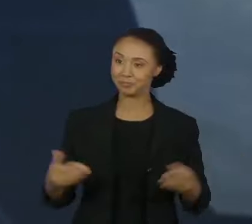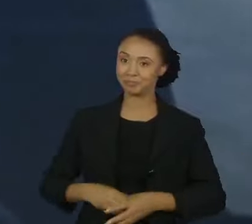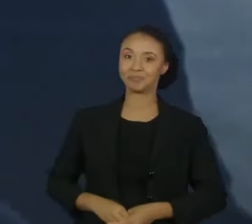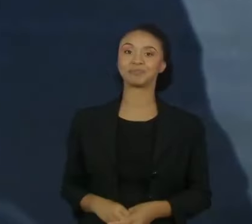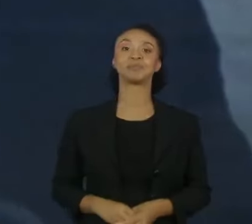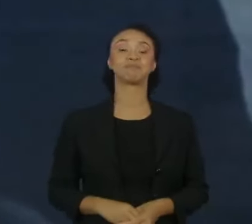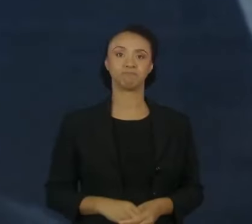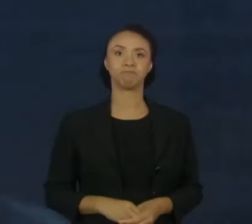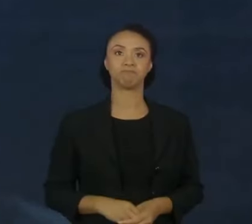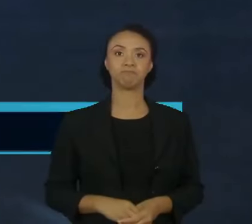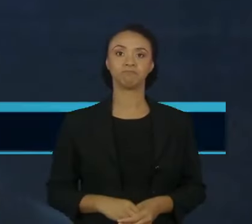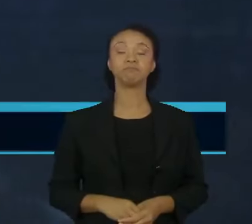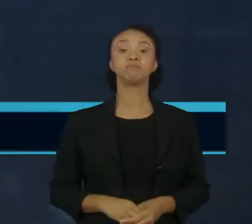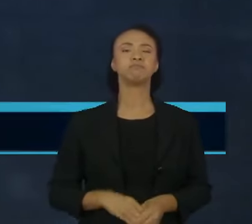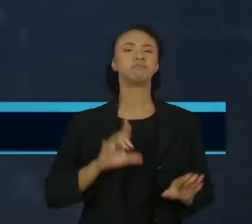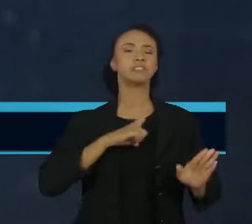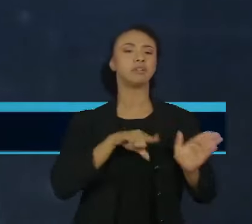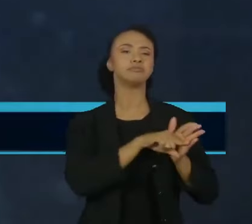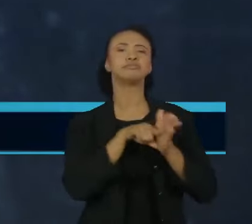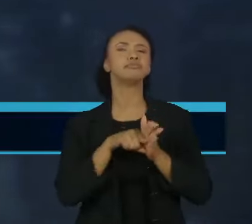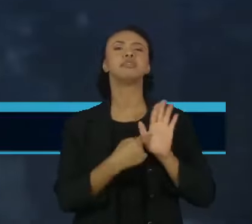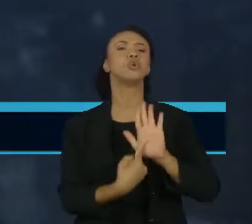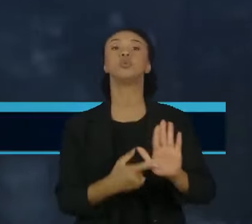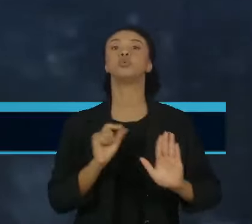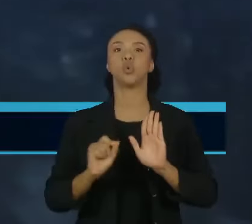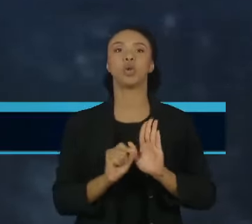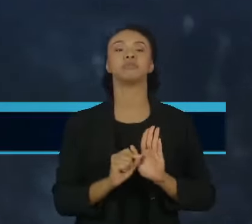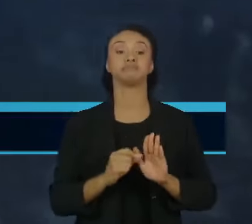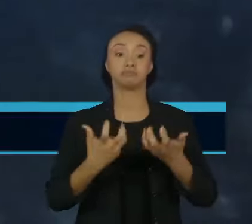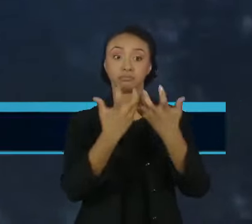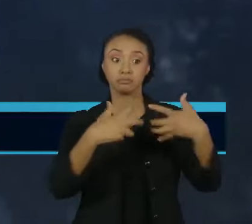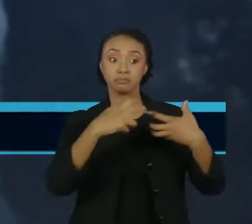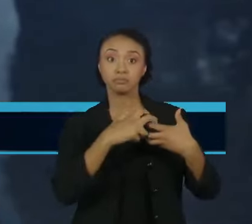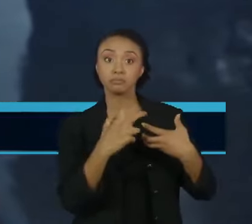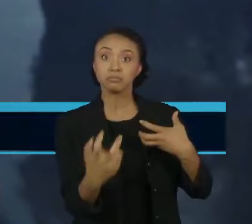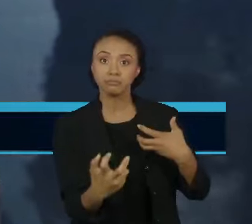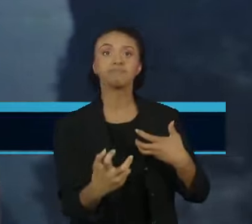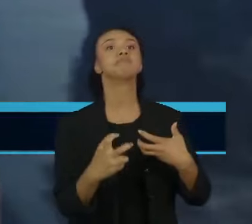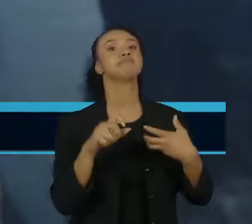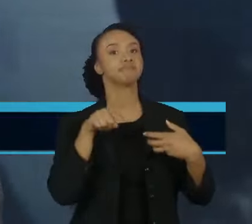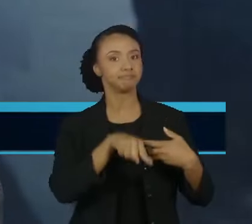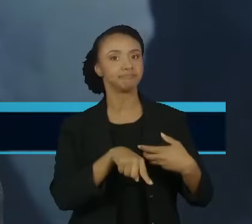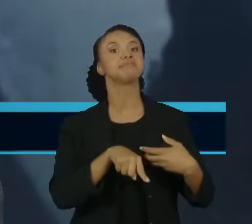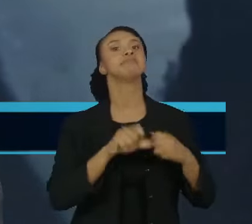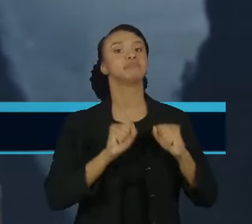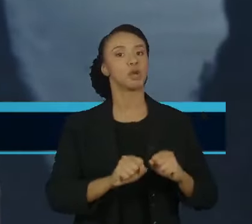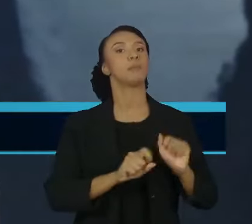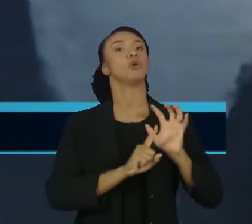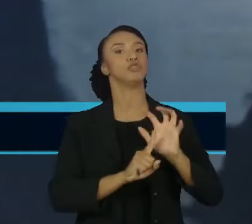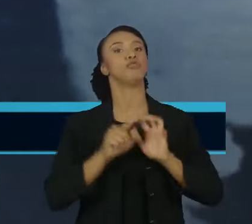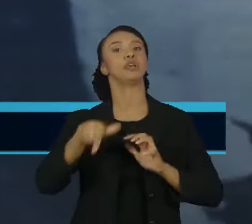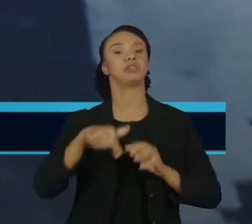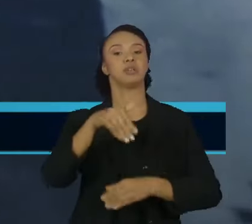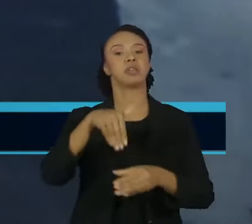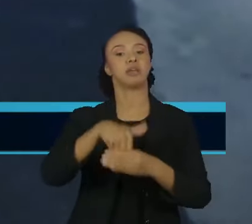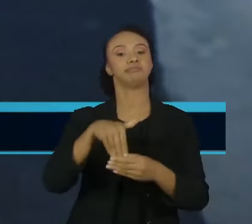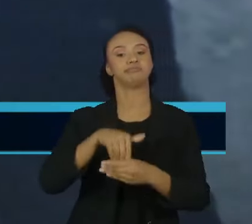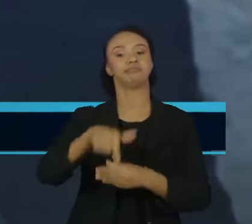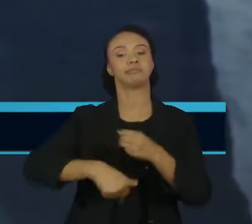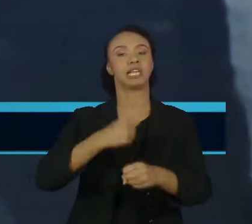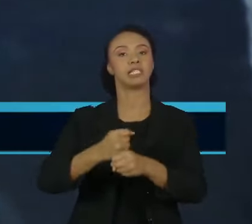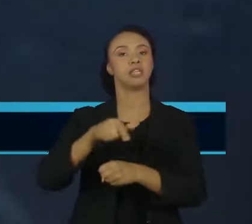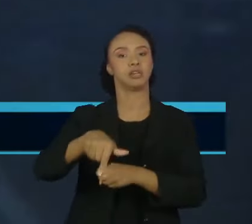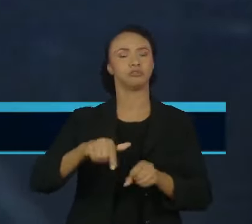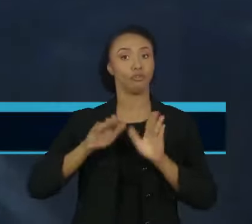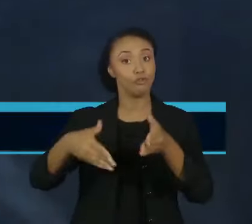Analistas apontam que a inteligência artificial vai ser protagonista nas campanhas da eleição municipal deste ano. A tecnologia permite